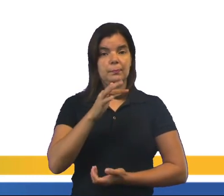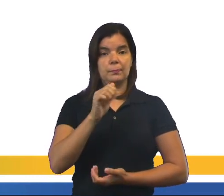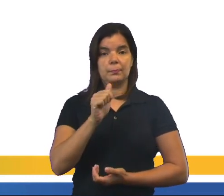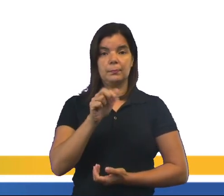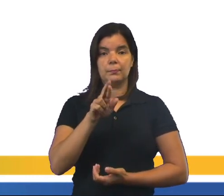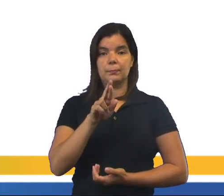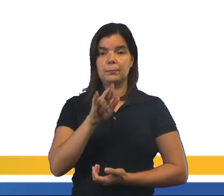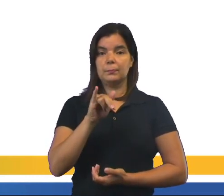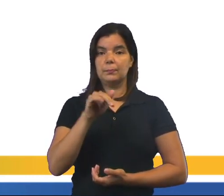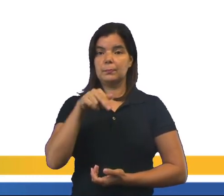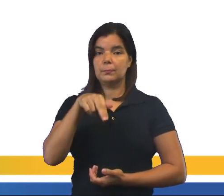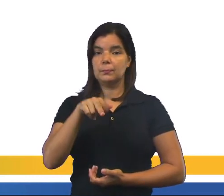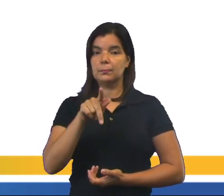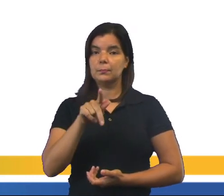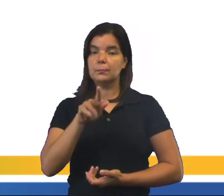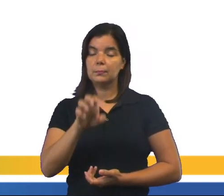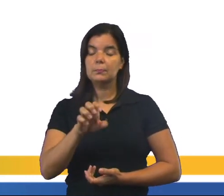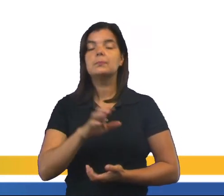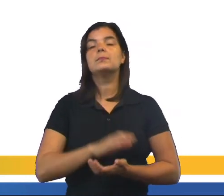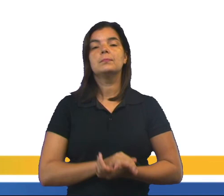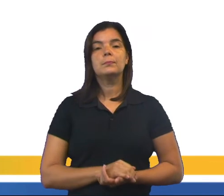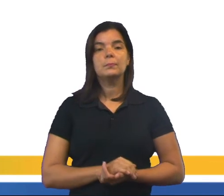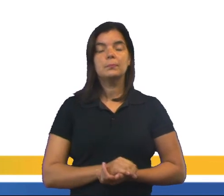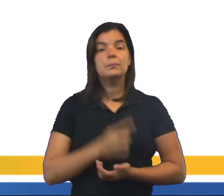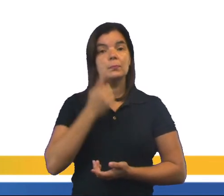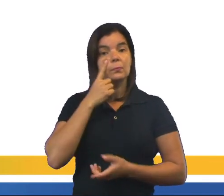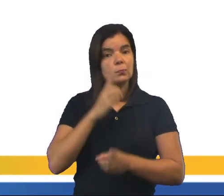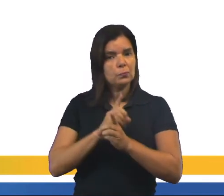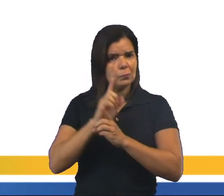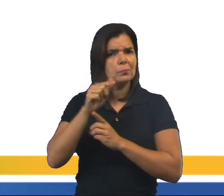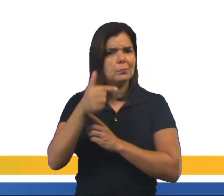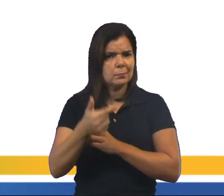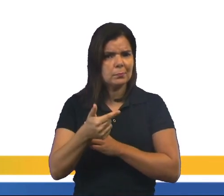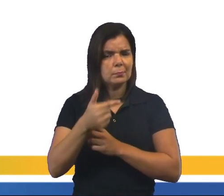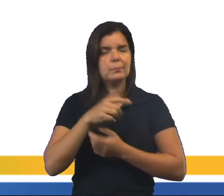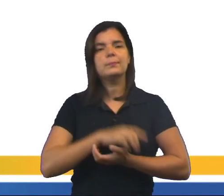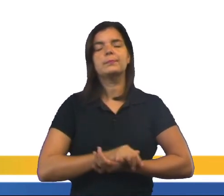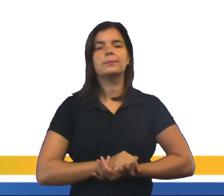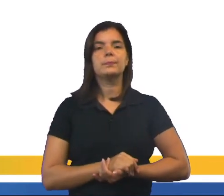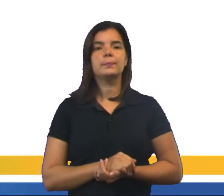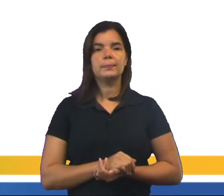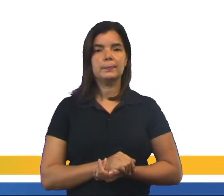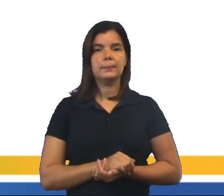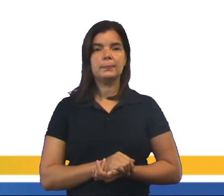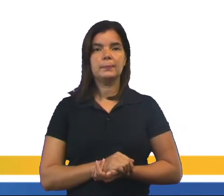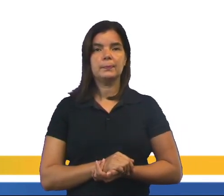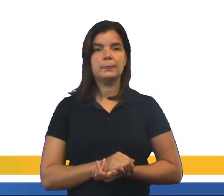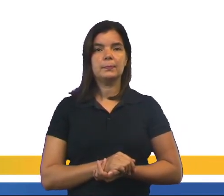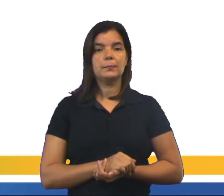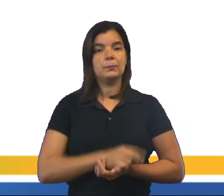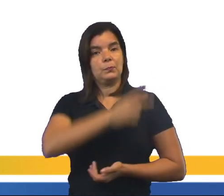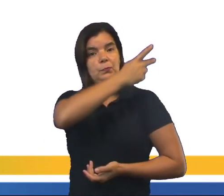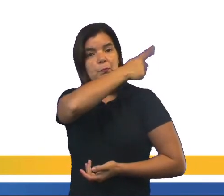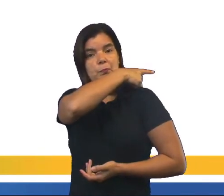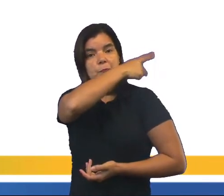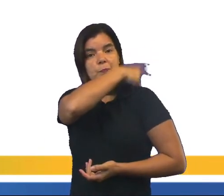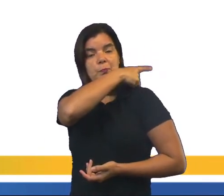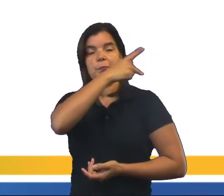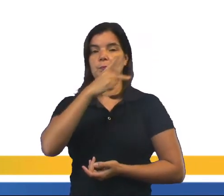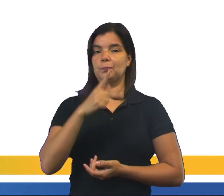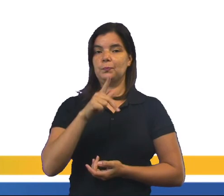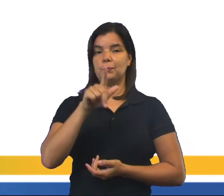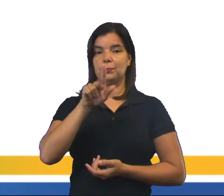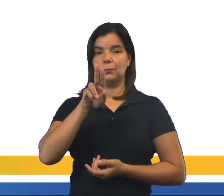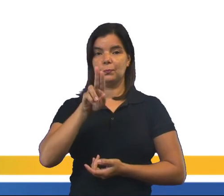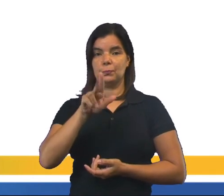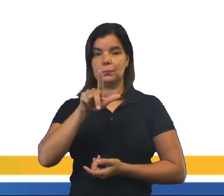já foi localizada. E a laringe, você conseguiu localizar? Olha aí os pulmões. Viu só?